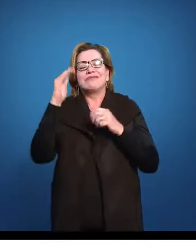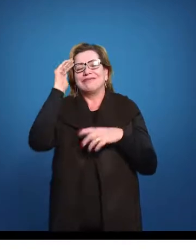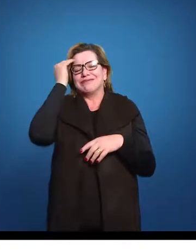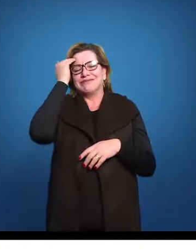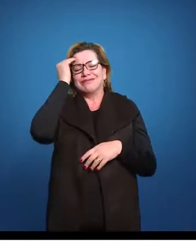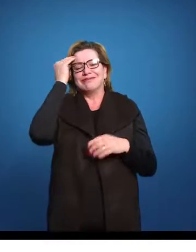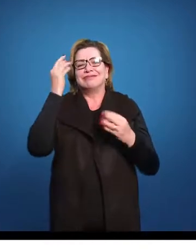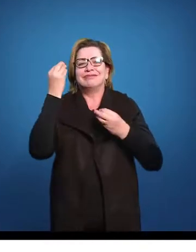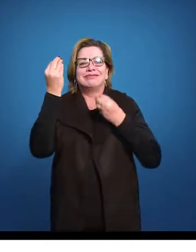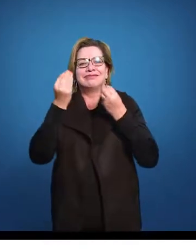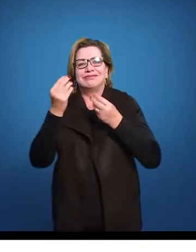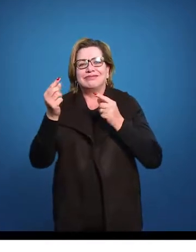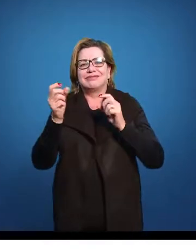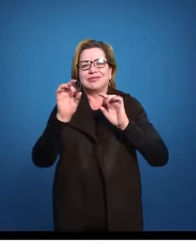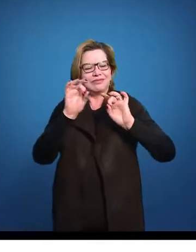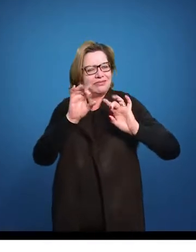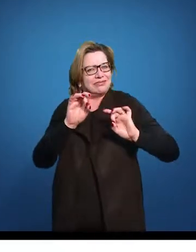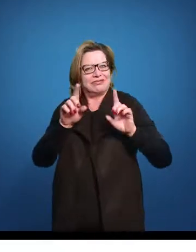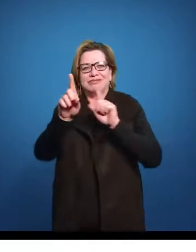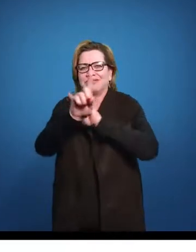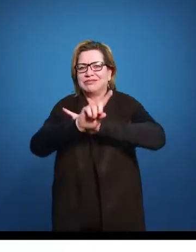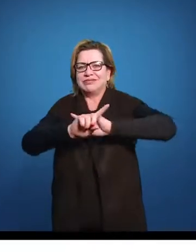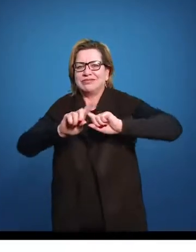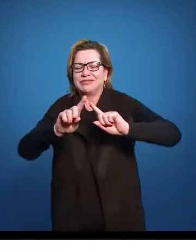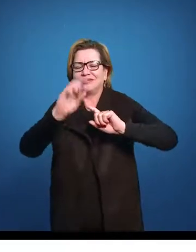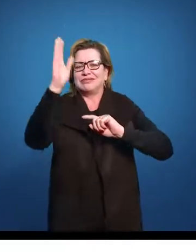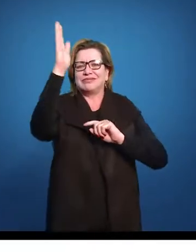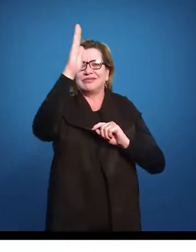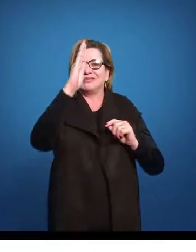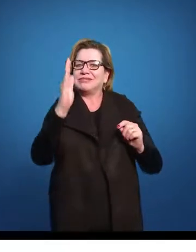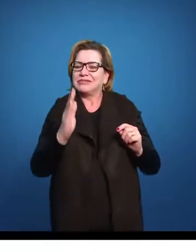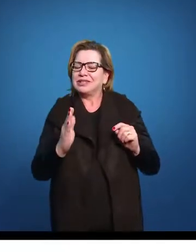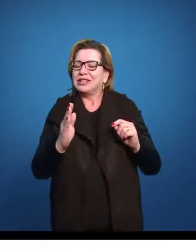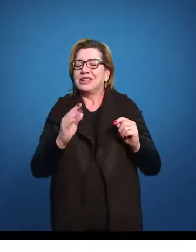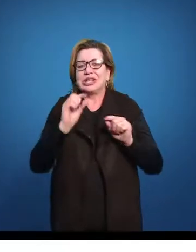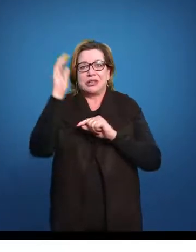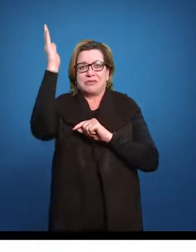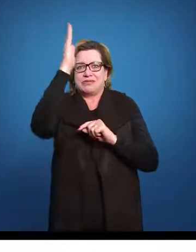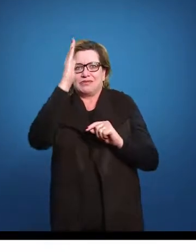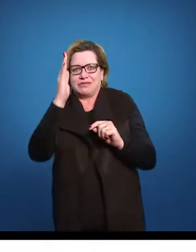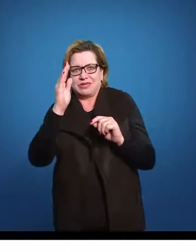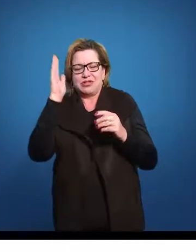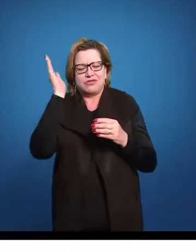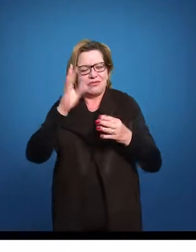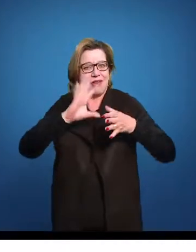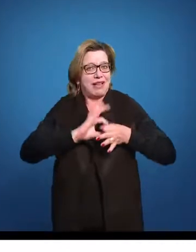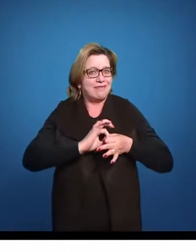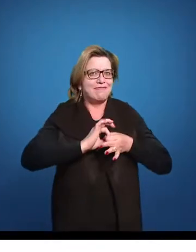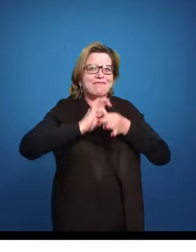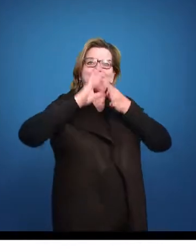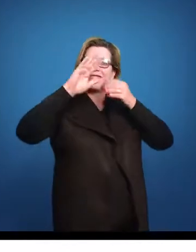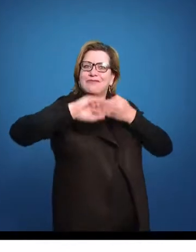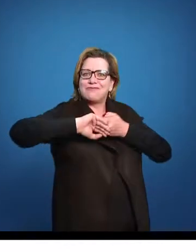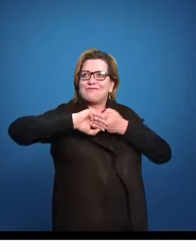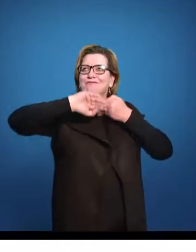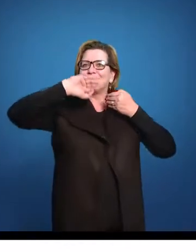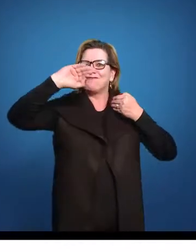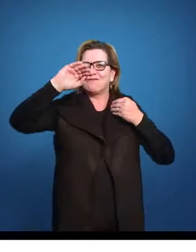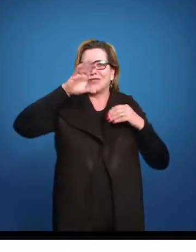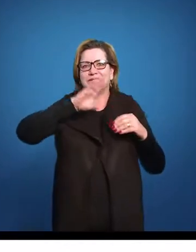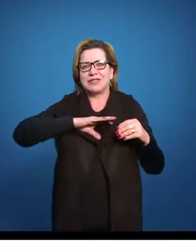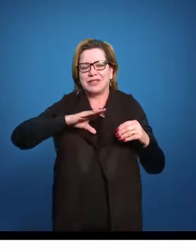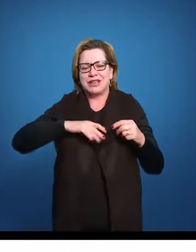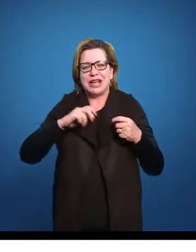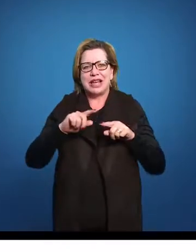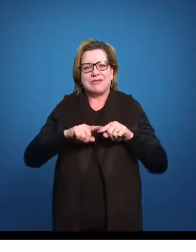não só essa questão do Brasil, que é um Brasil que já é independente, e que precisa,